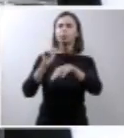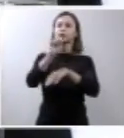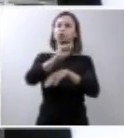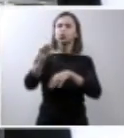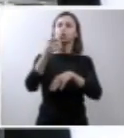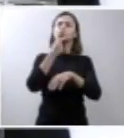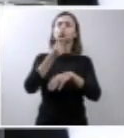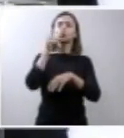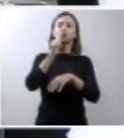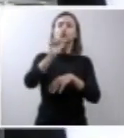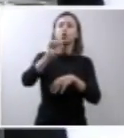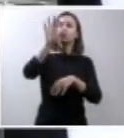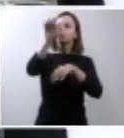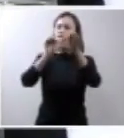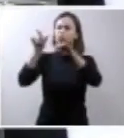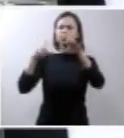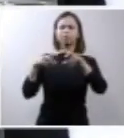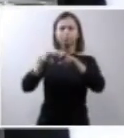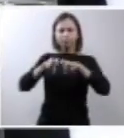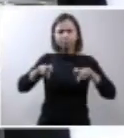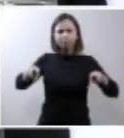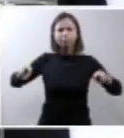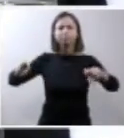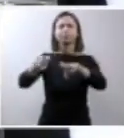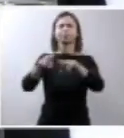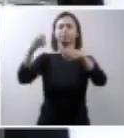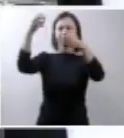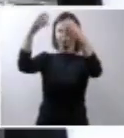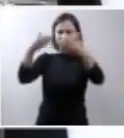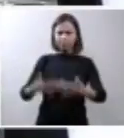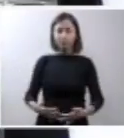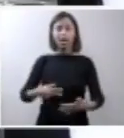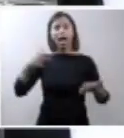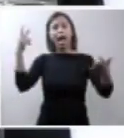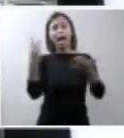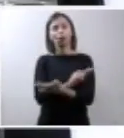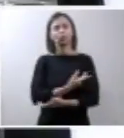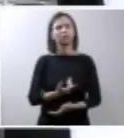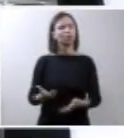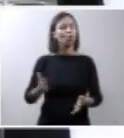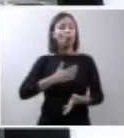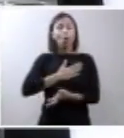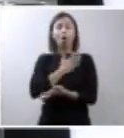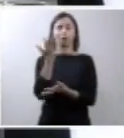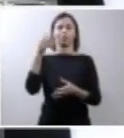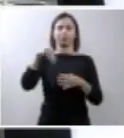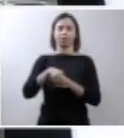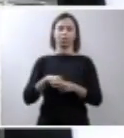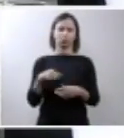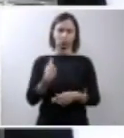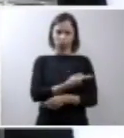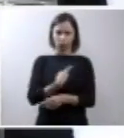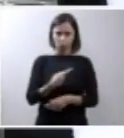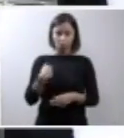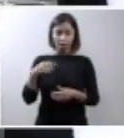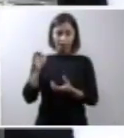E todo aquele que era relacionado a mim, eu contava a tragédia que estava acontecendo entre família.